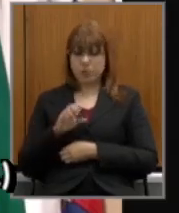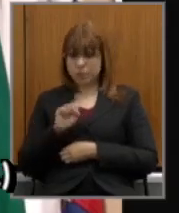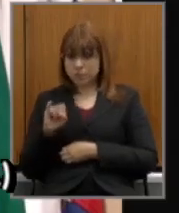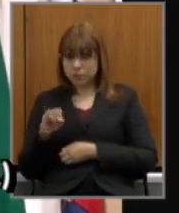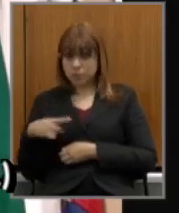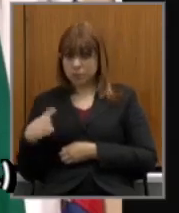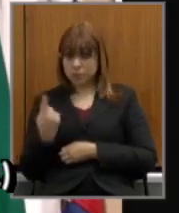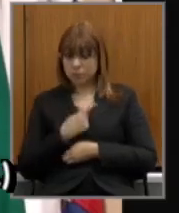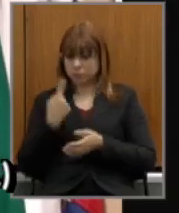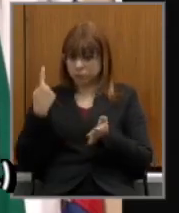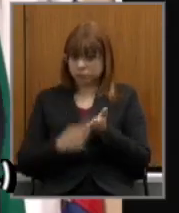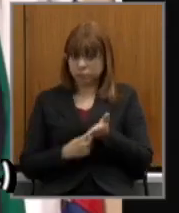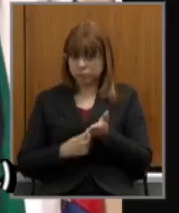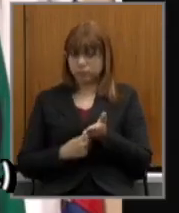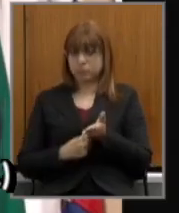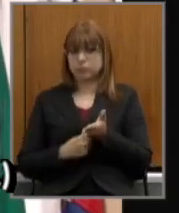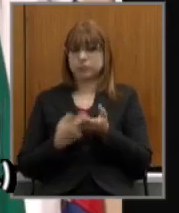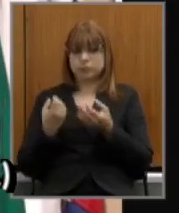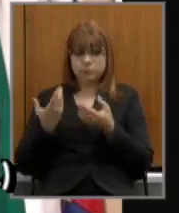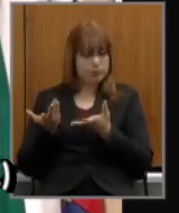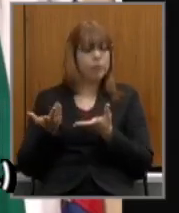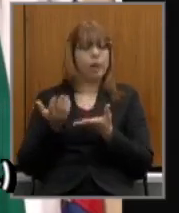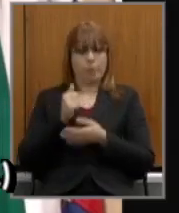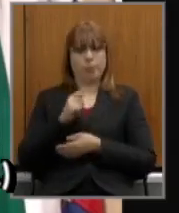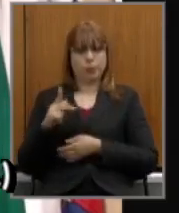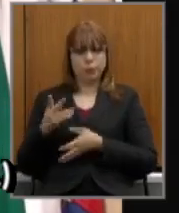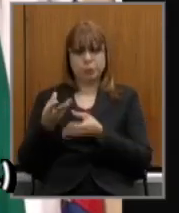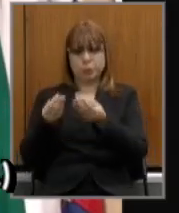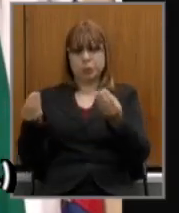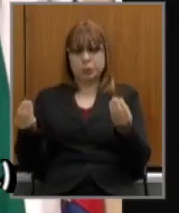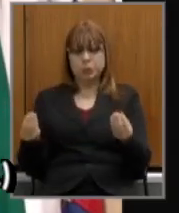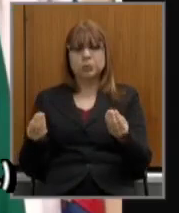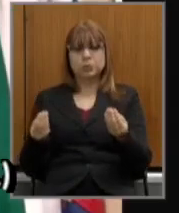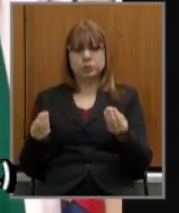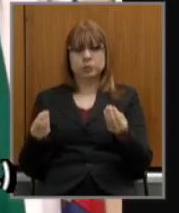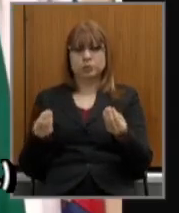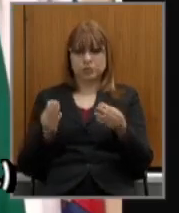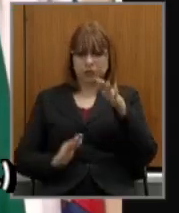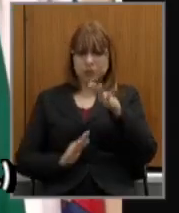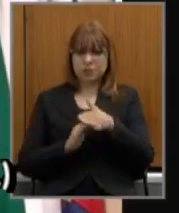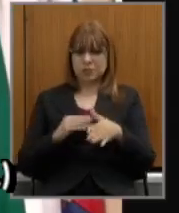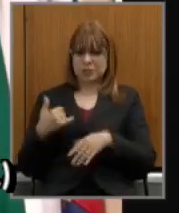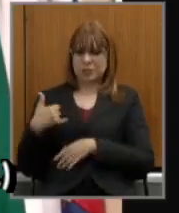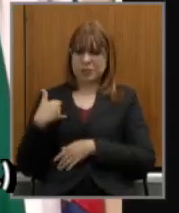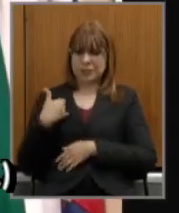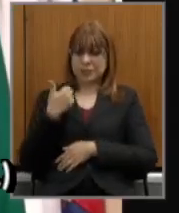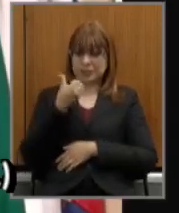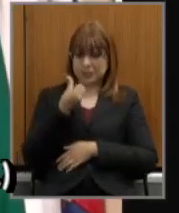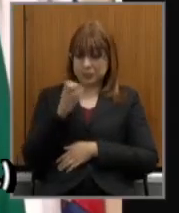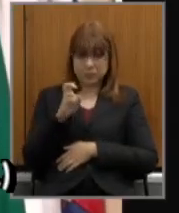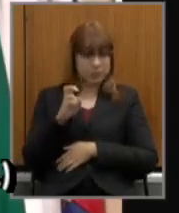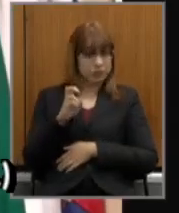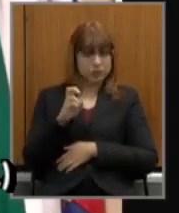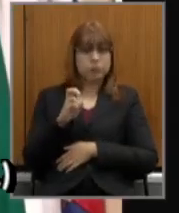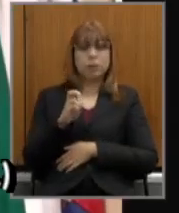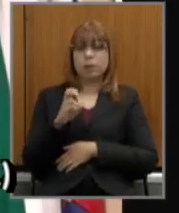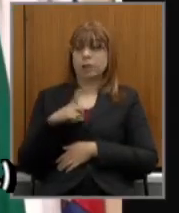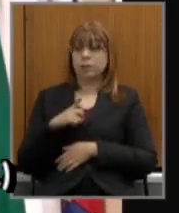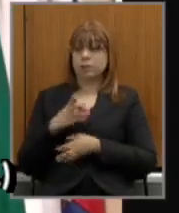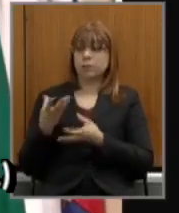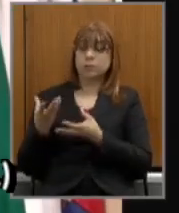um tratado desse jogarmos aposentadoria de muitos colegas para 65 anos 60 nós vamos ter alguns